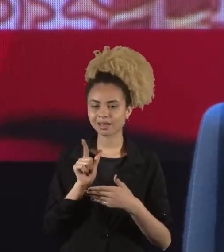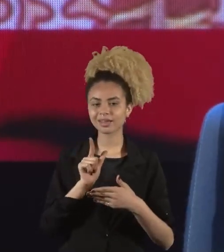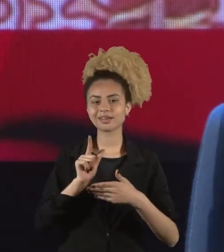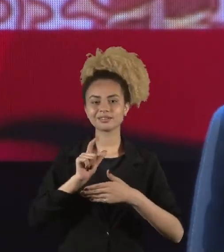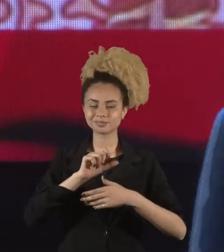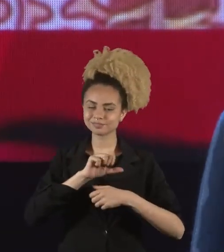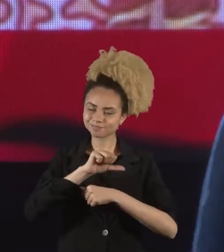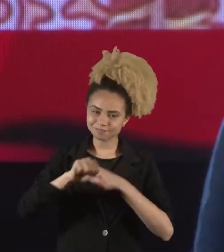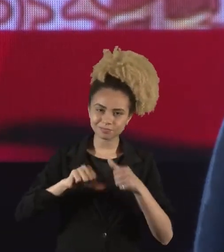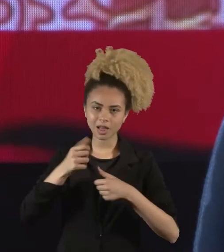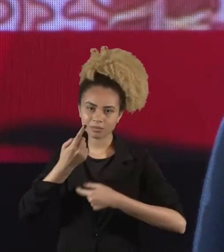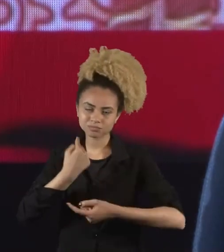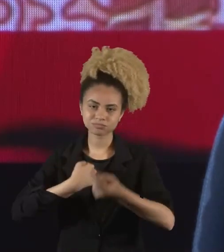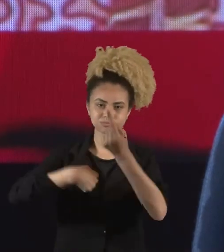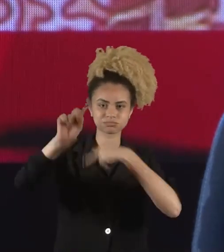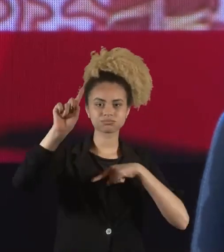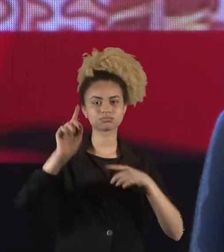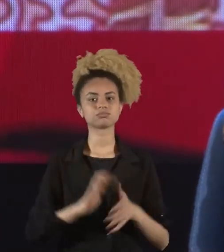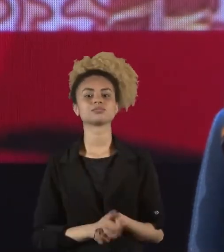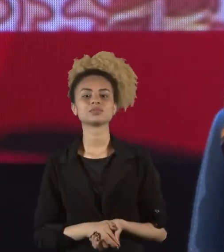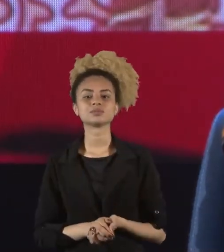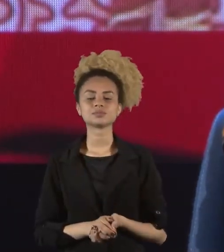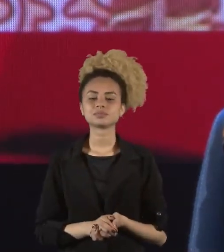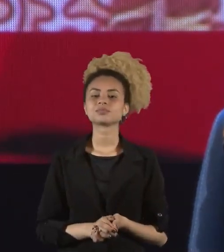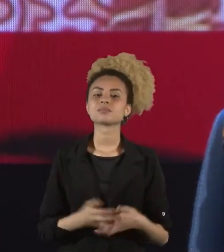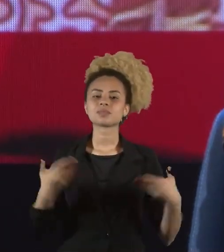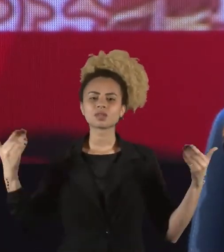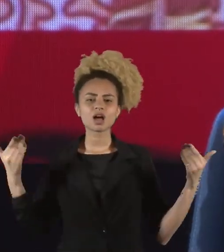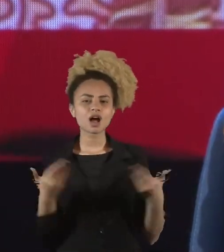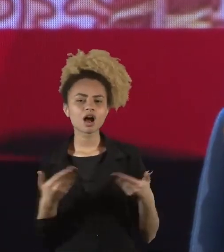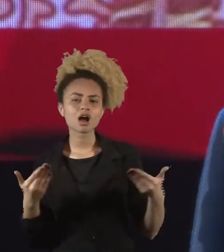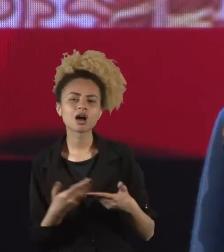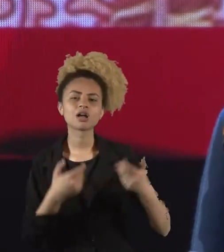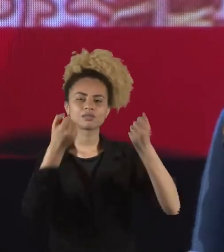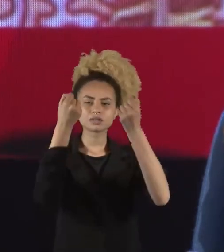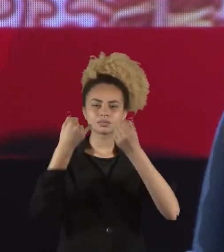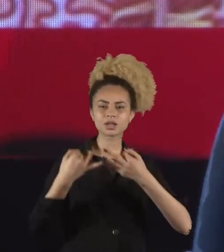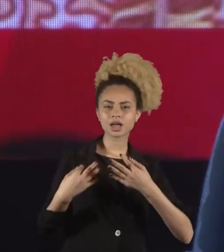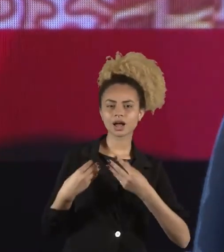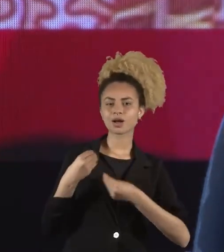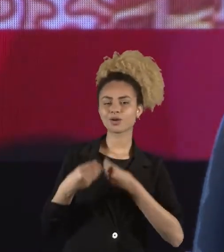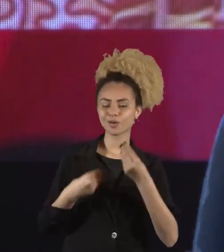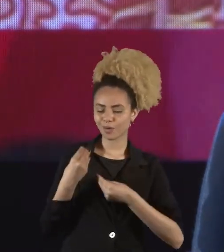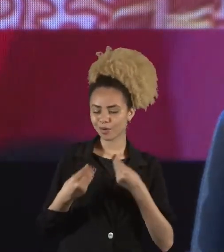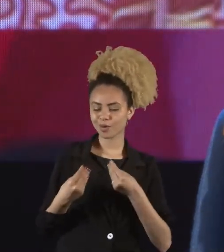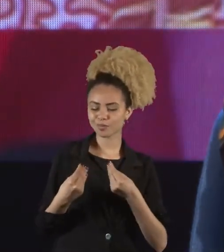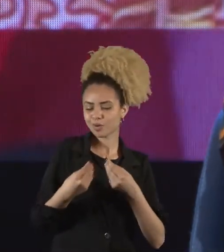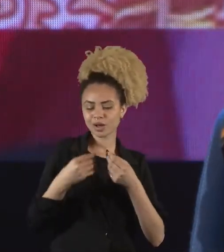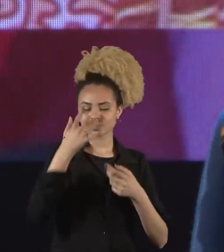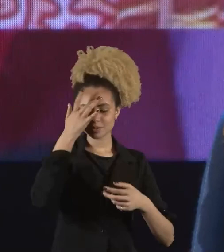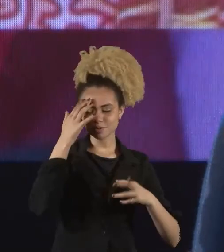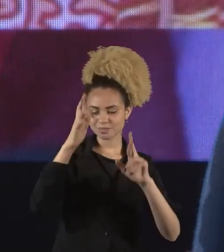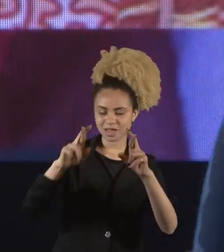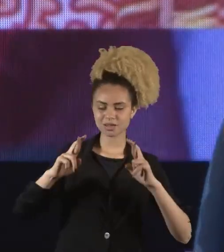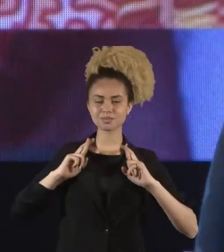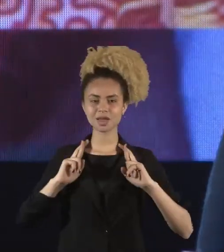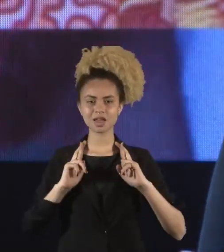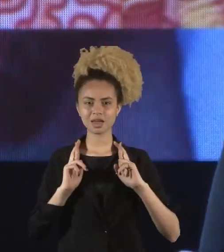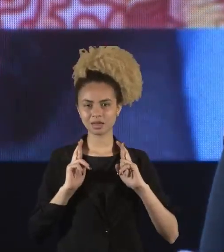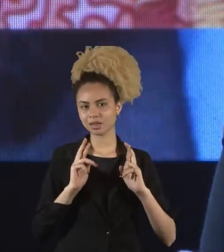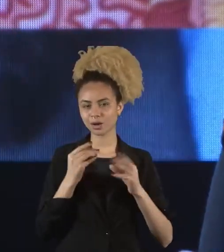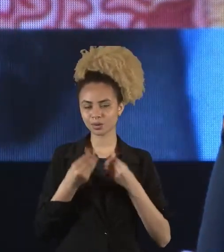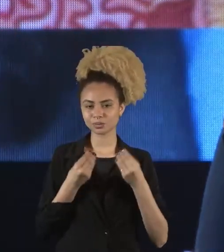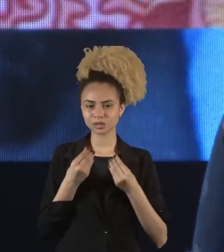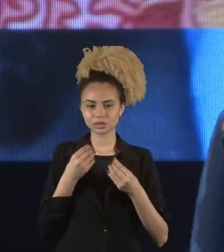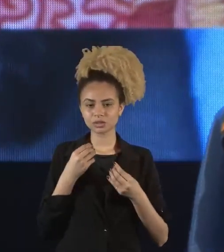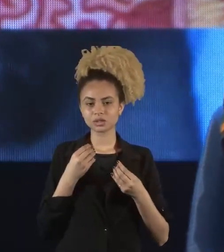limonada. E falar um pouquinho do processo de construção de referência, de respeito em uma determinada área.